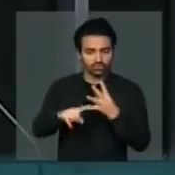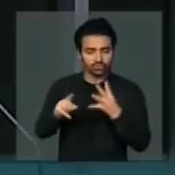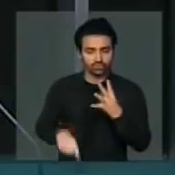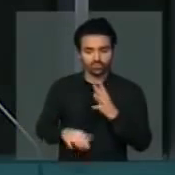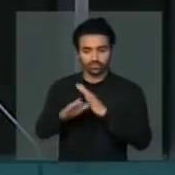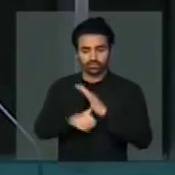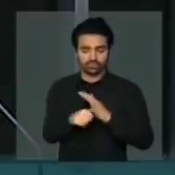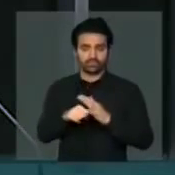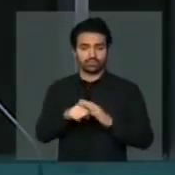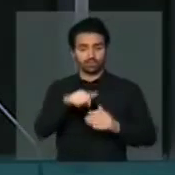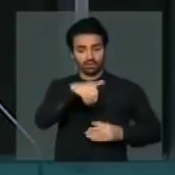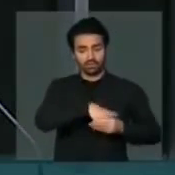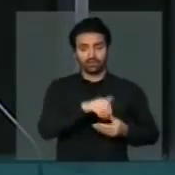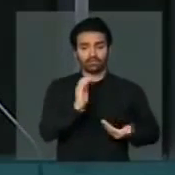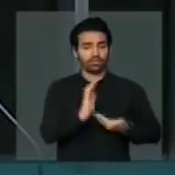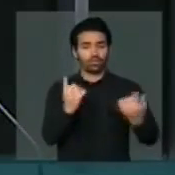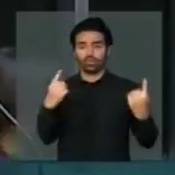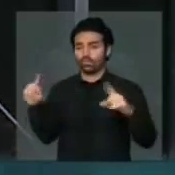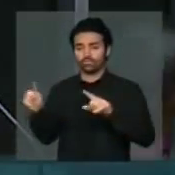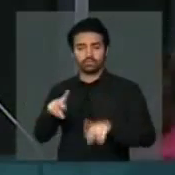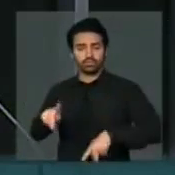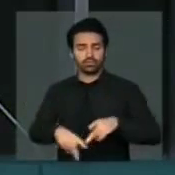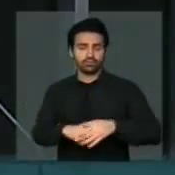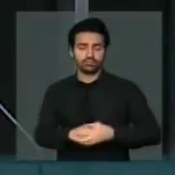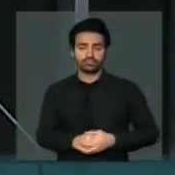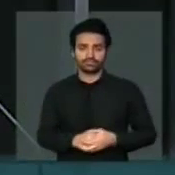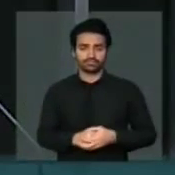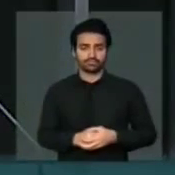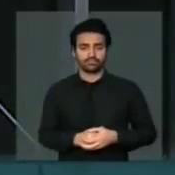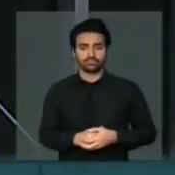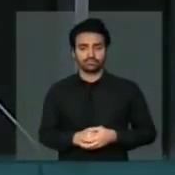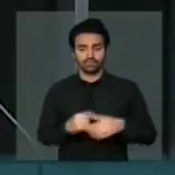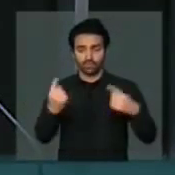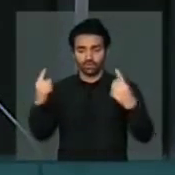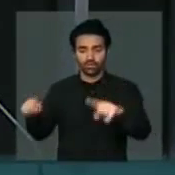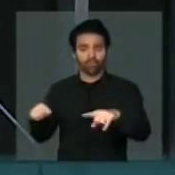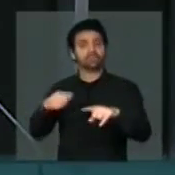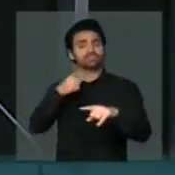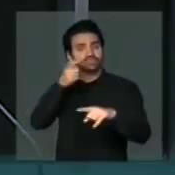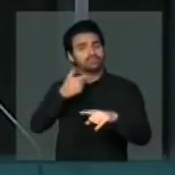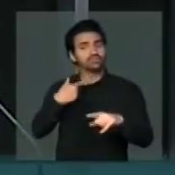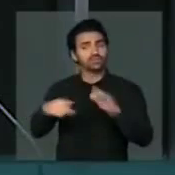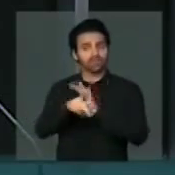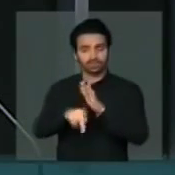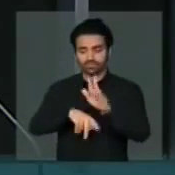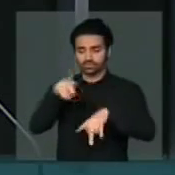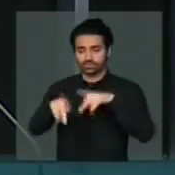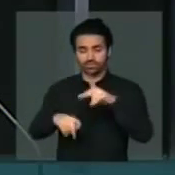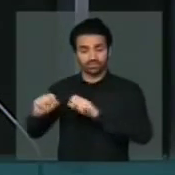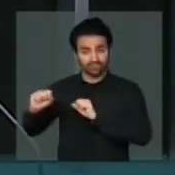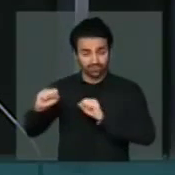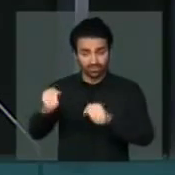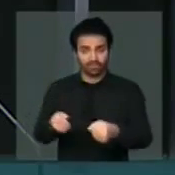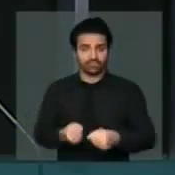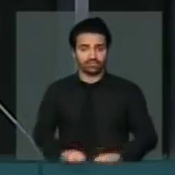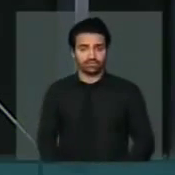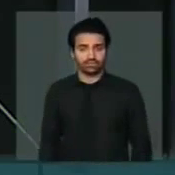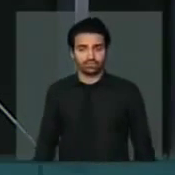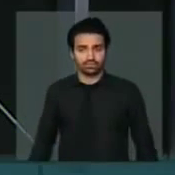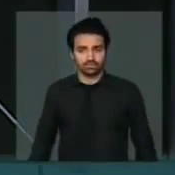votando contra o povo. E essa casa votando contra os interesses do povo brasileiro, para defender na maioria das...